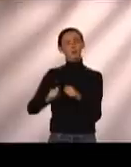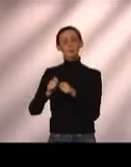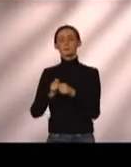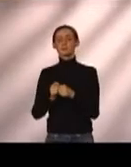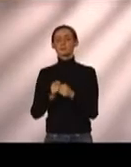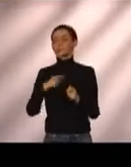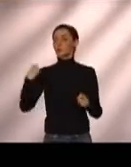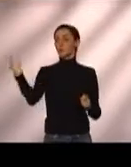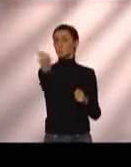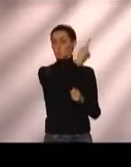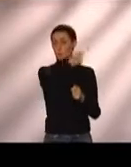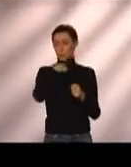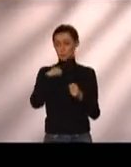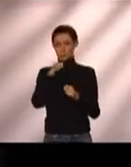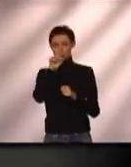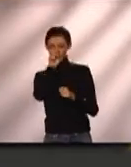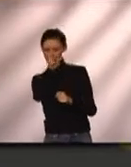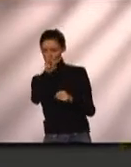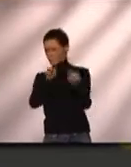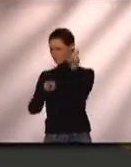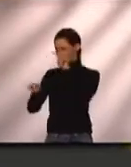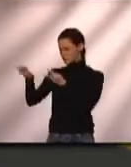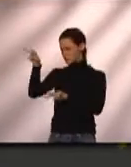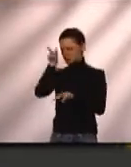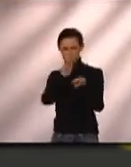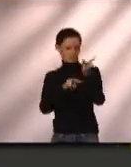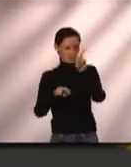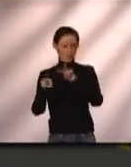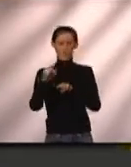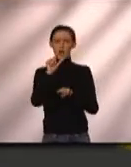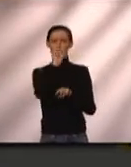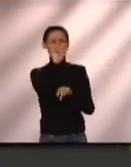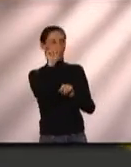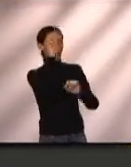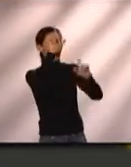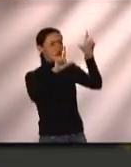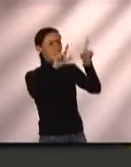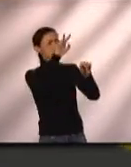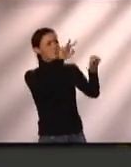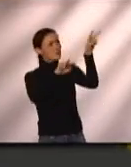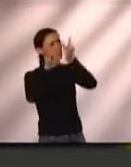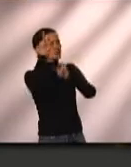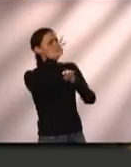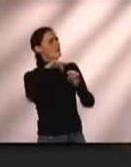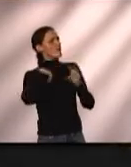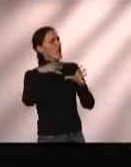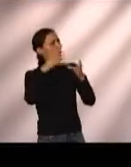se espelha na atividade porque são mostradas em outras